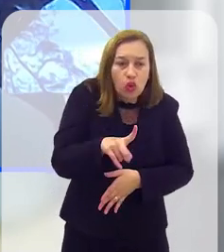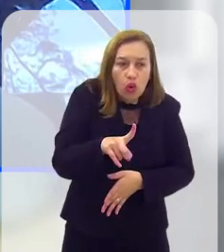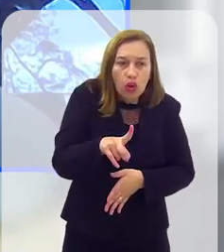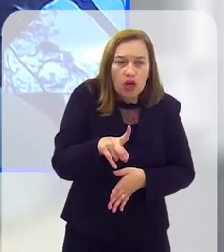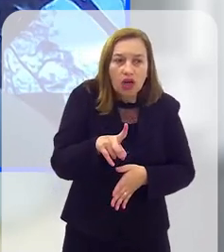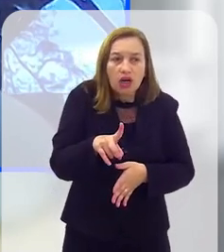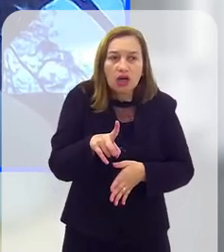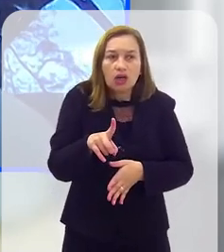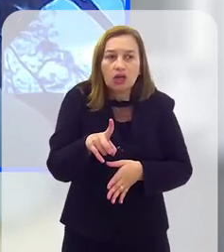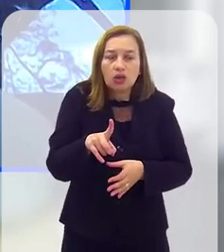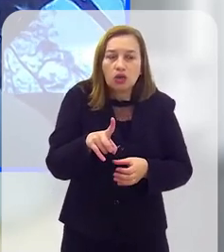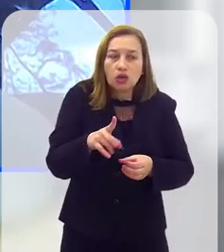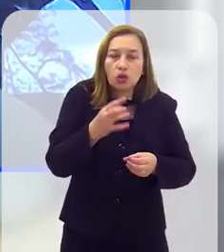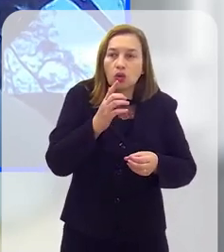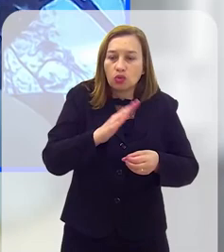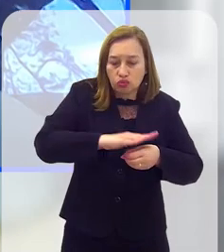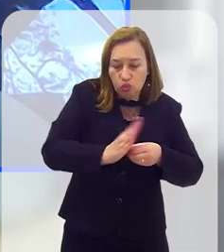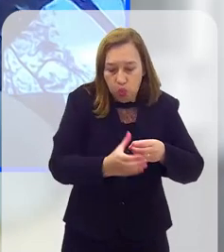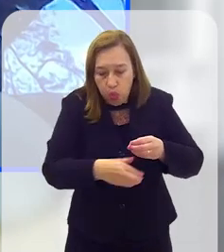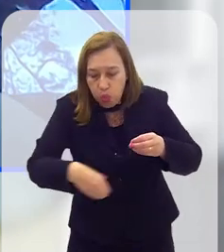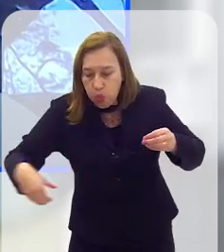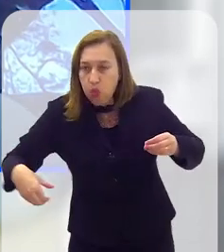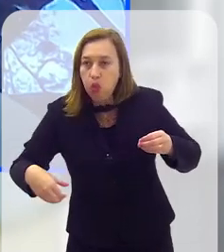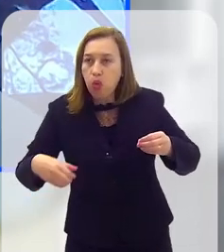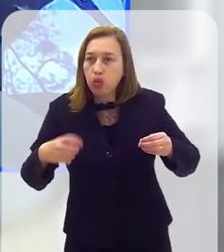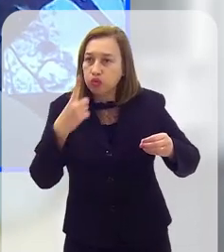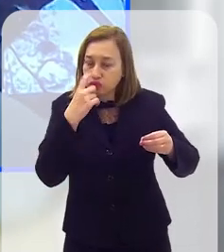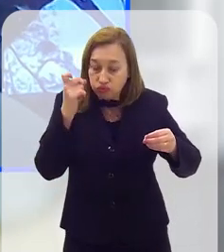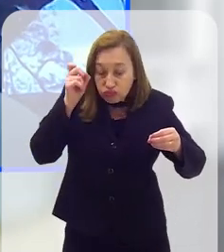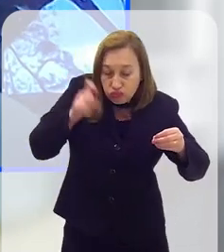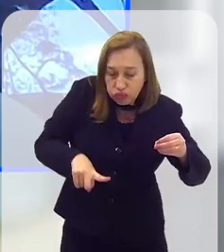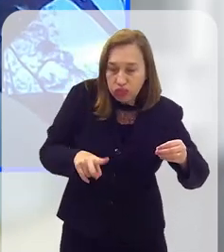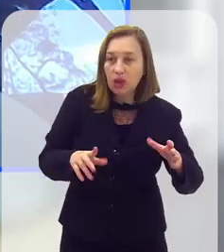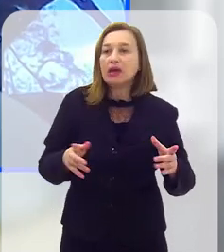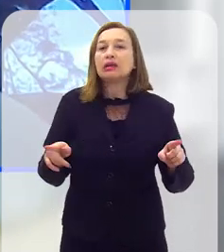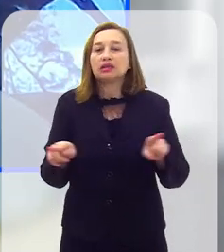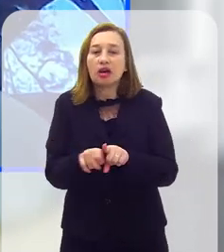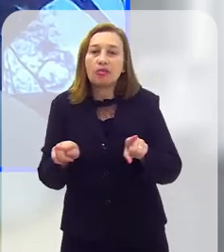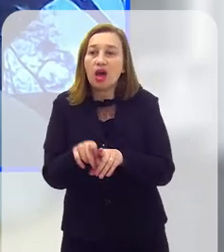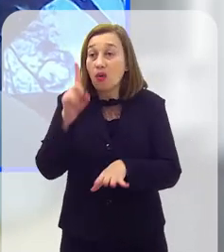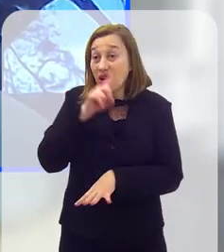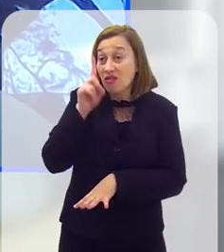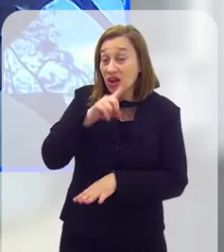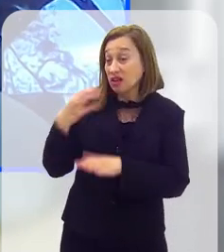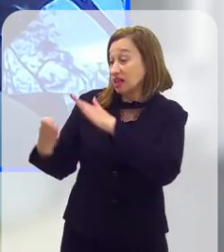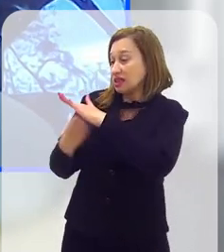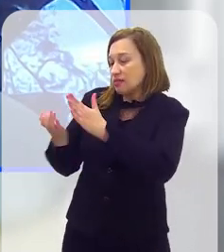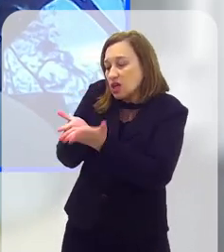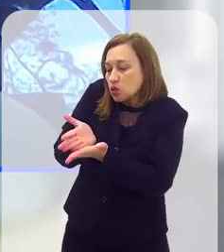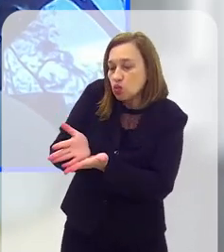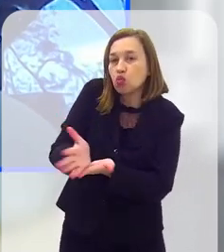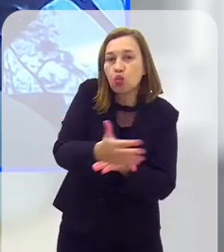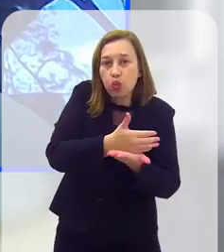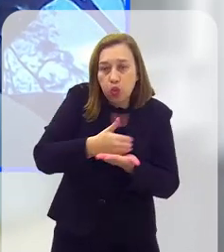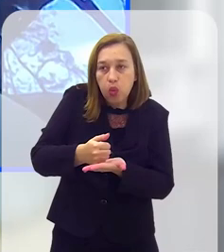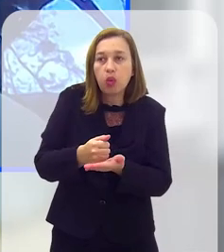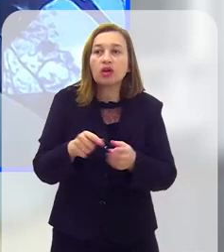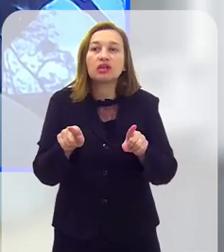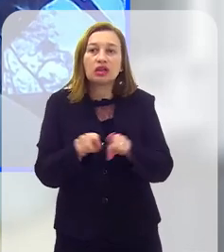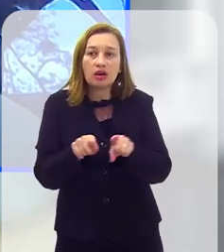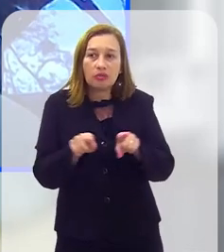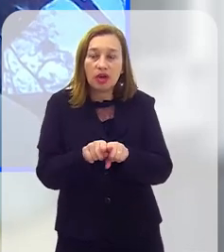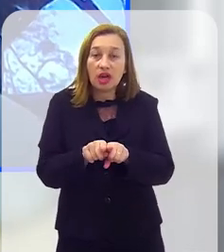parar nos esgotos sanitários, jogue nos esgotos sanitários. E até é uma falha nas empresas de coleta.